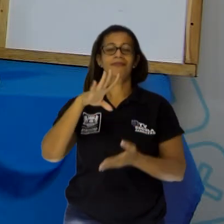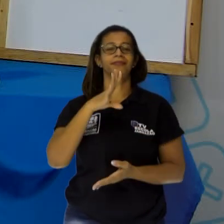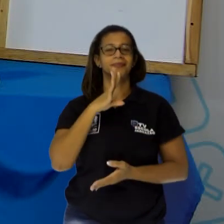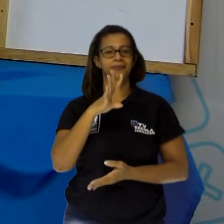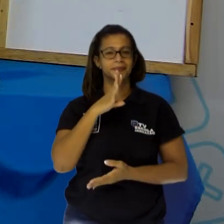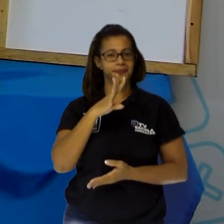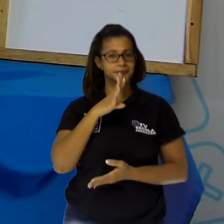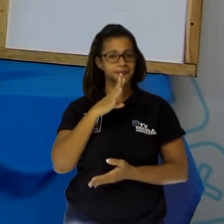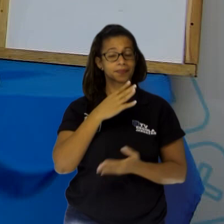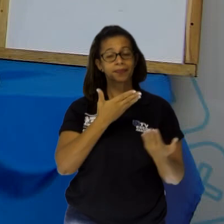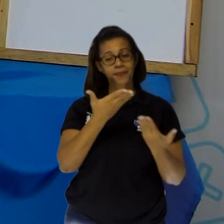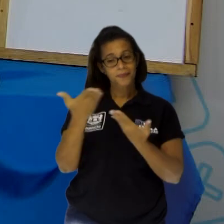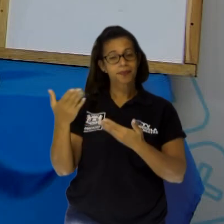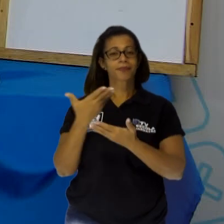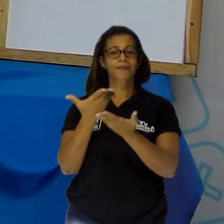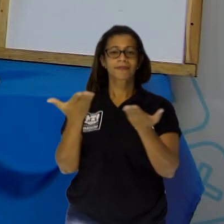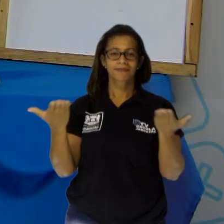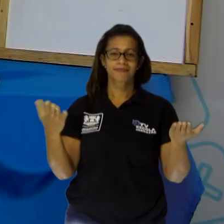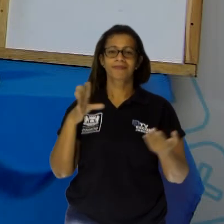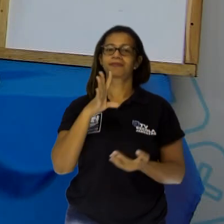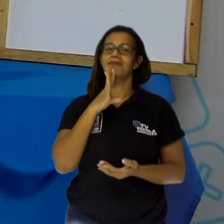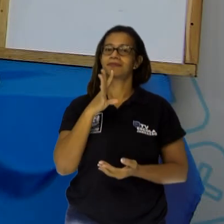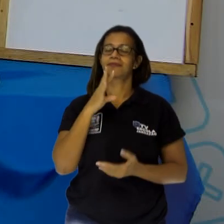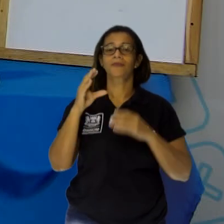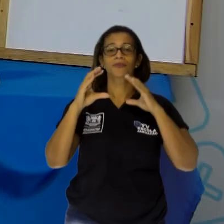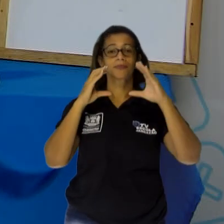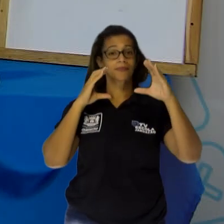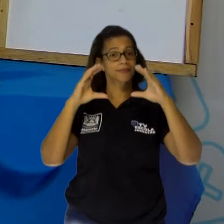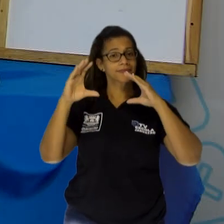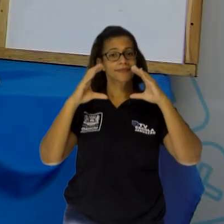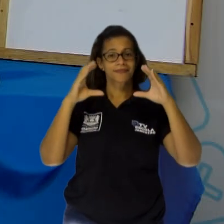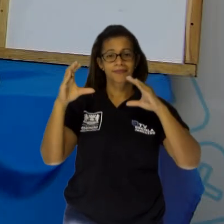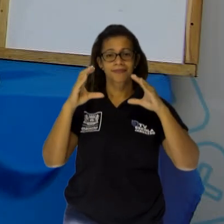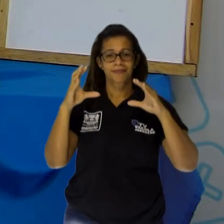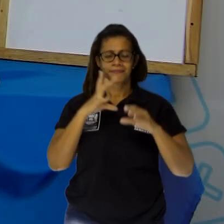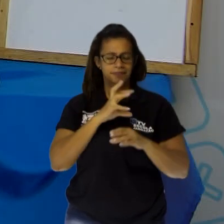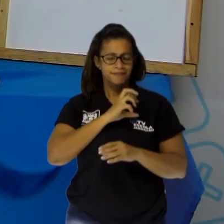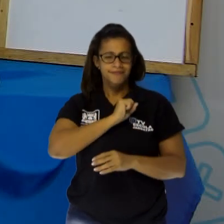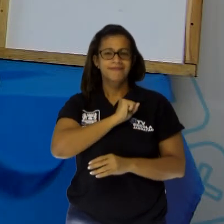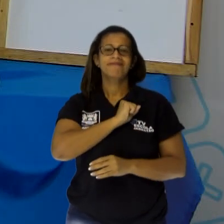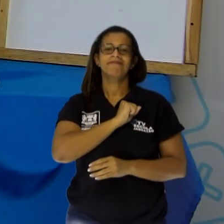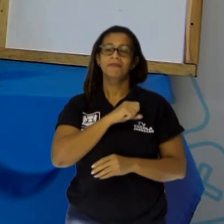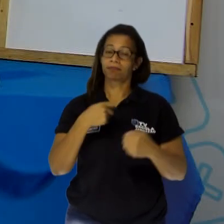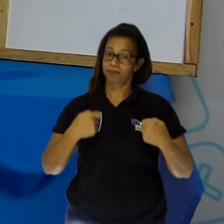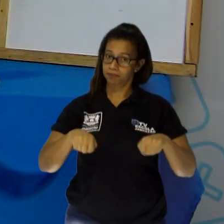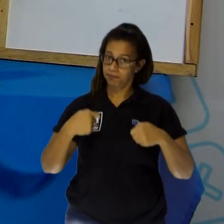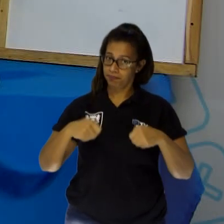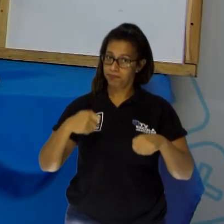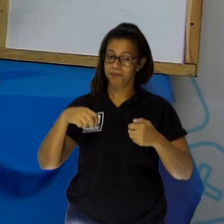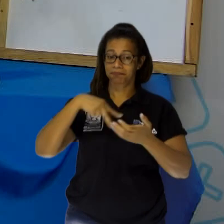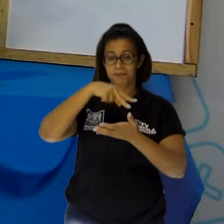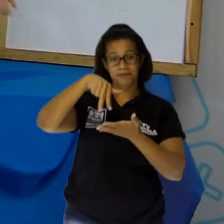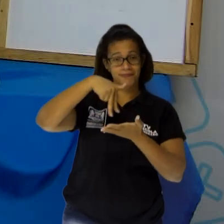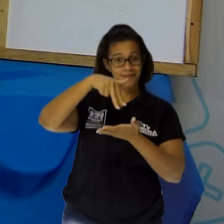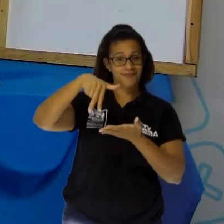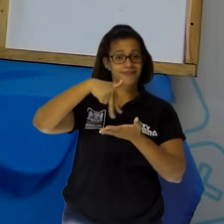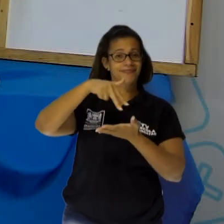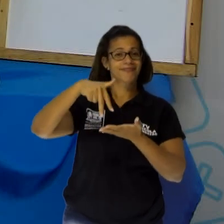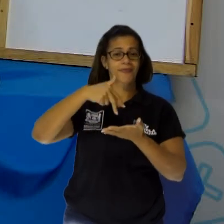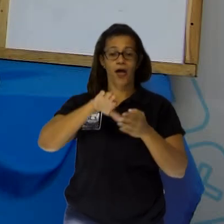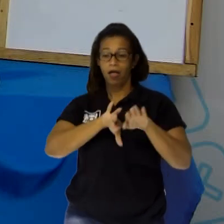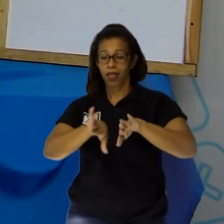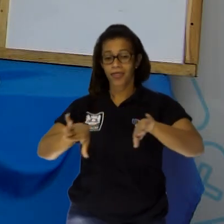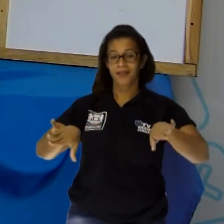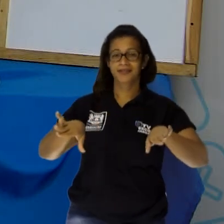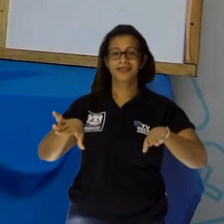convido vocês a conhecer agora uma canção que eu amo, mas tem que se mexer. Afasta o sofá e vamos